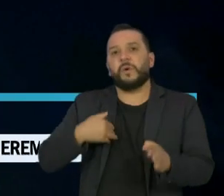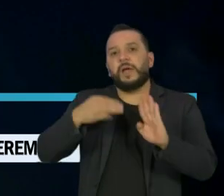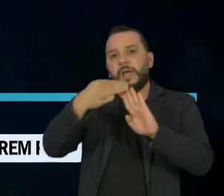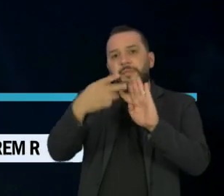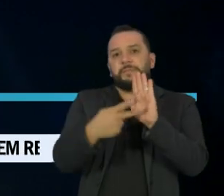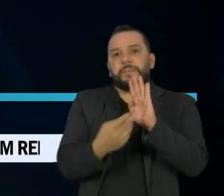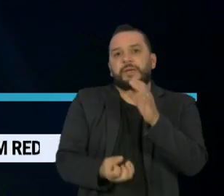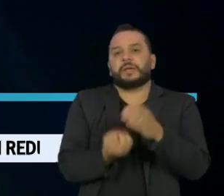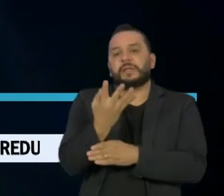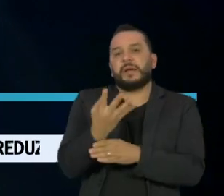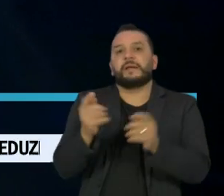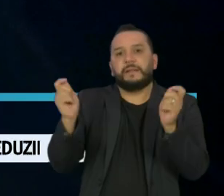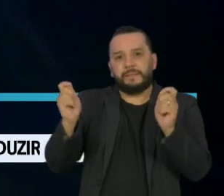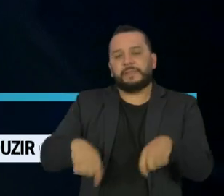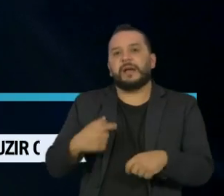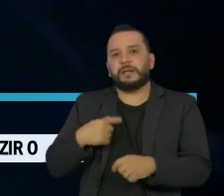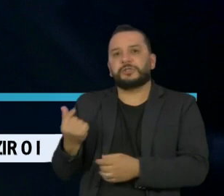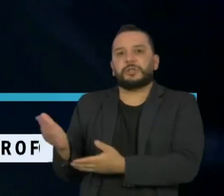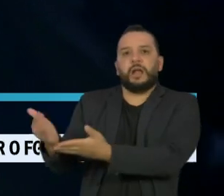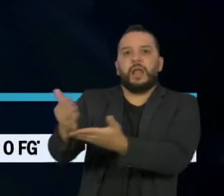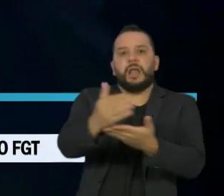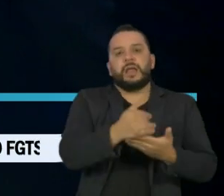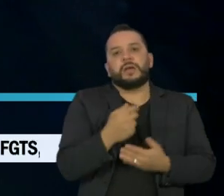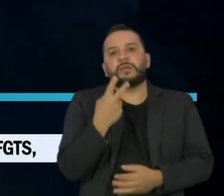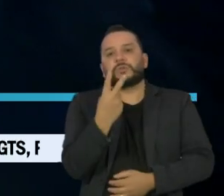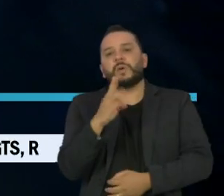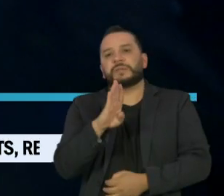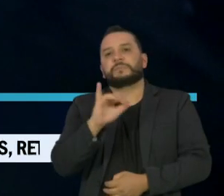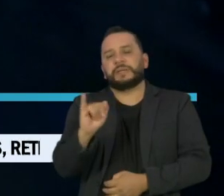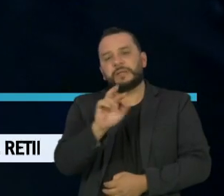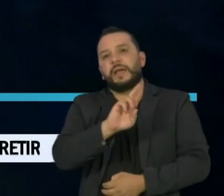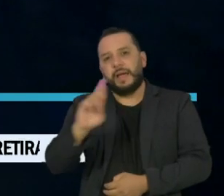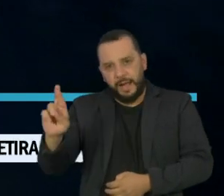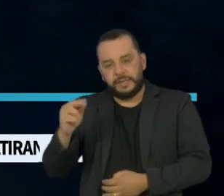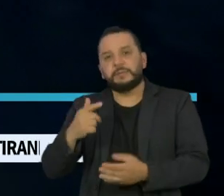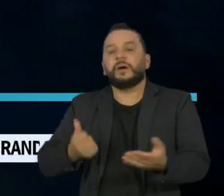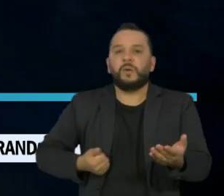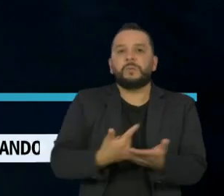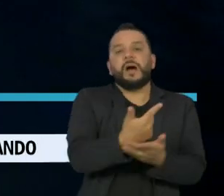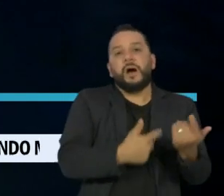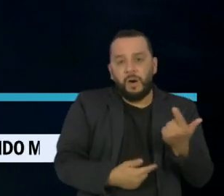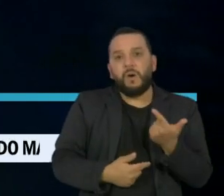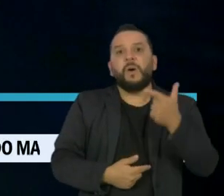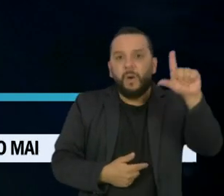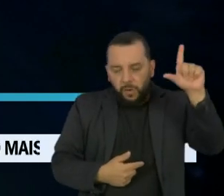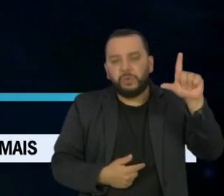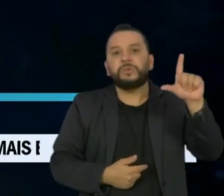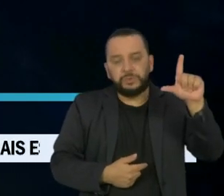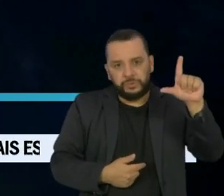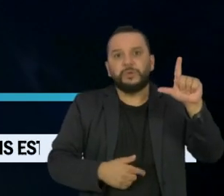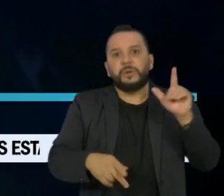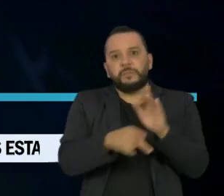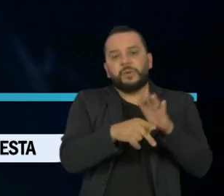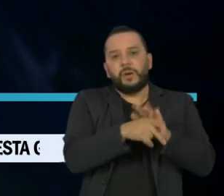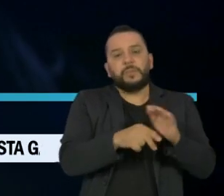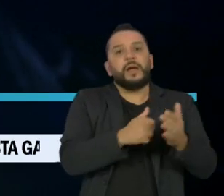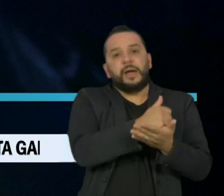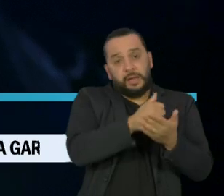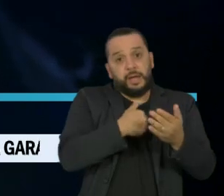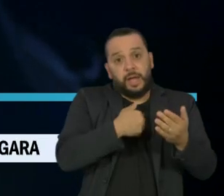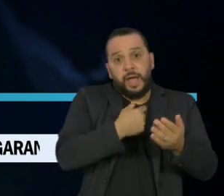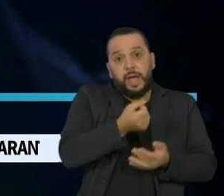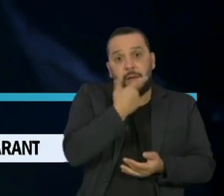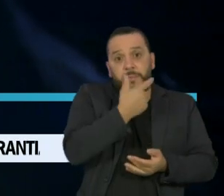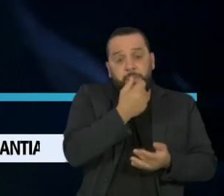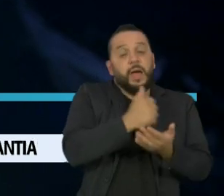provisória para levantar quase 2 bilhões de reais para a compra de outro imunizante feito pela Universidade de Oxford Uma aposta que